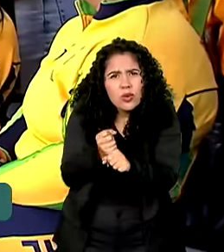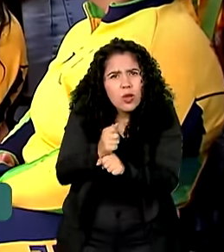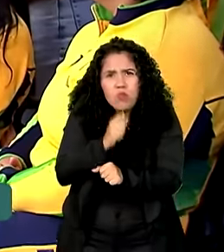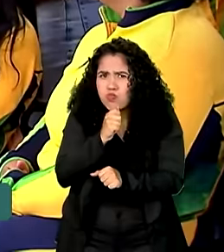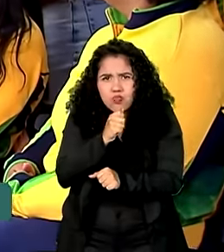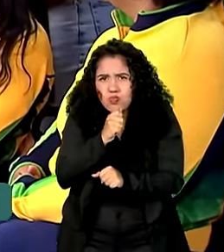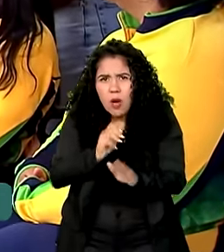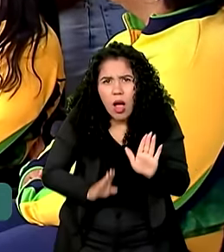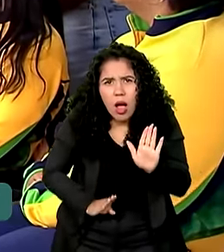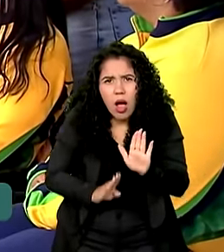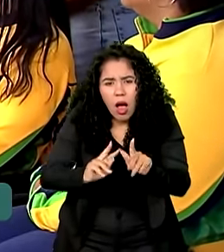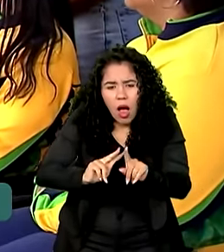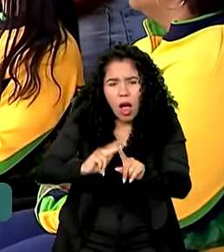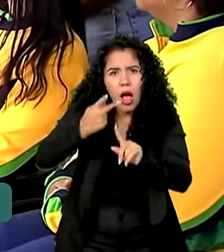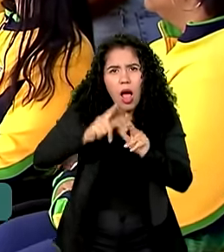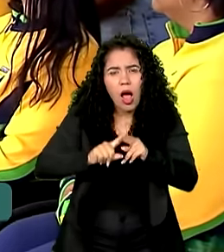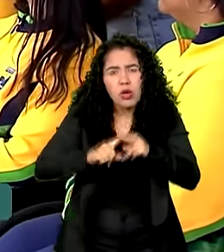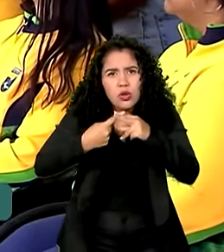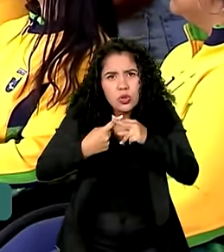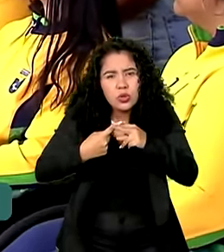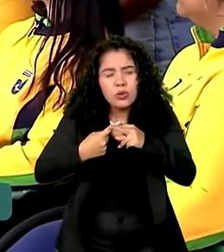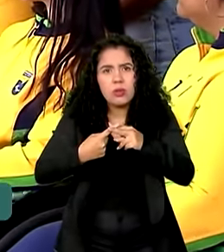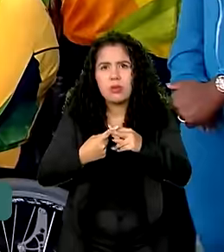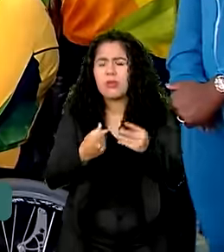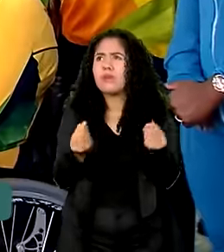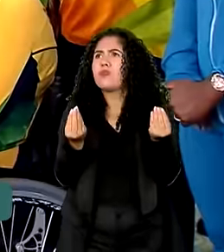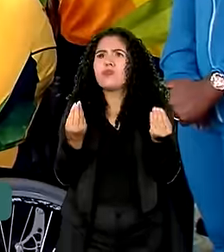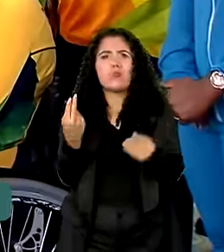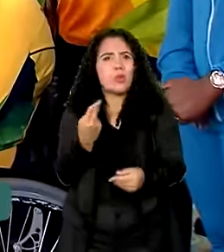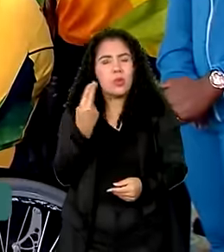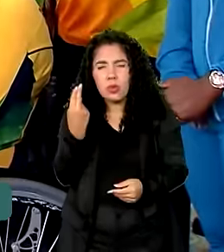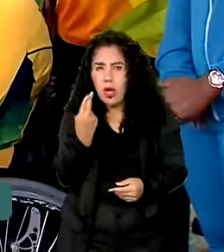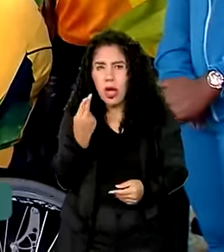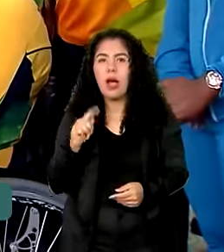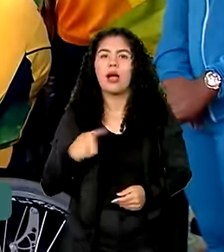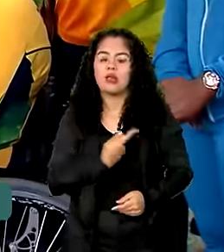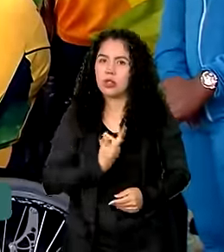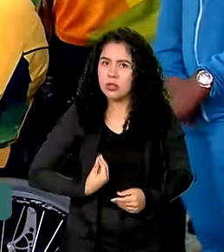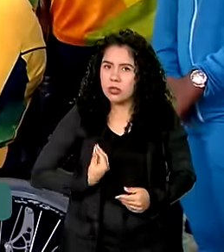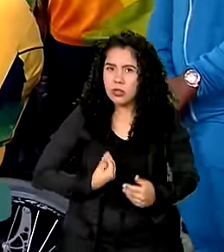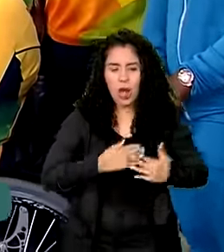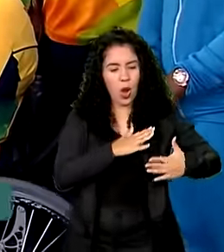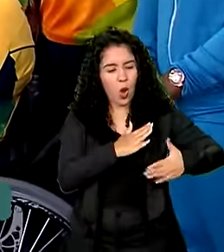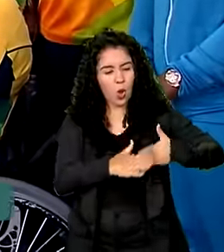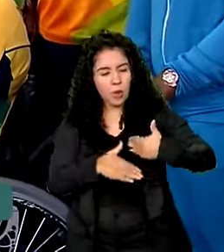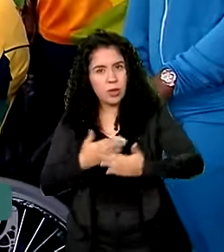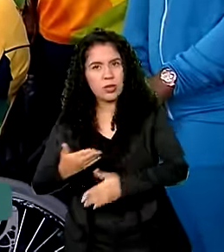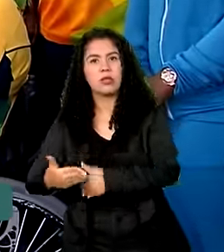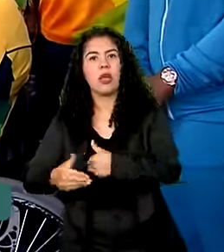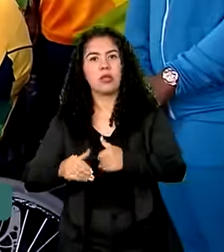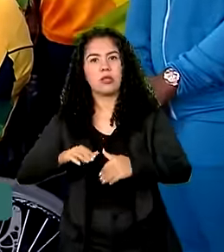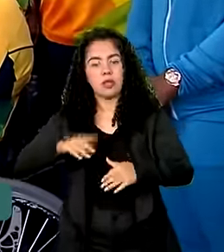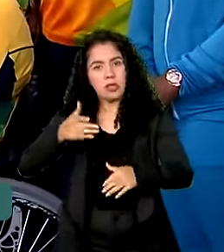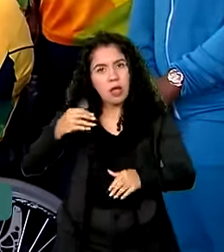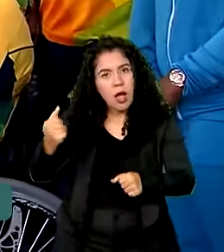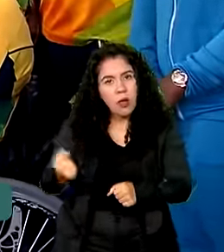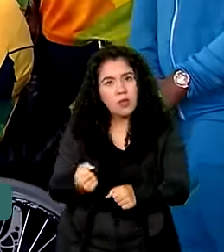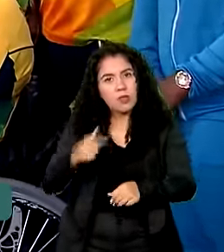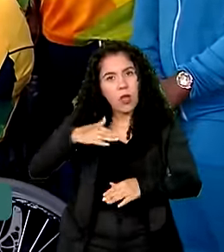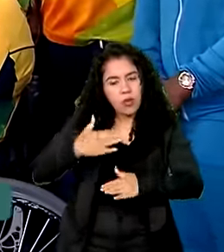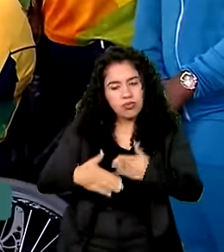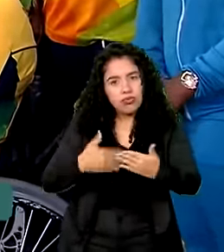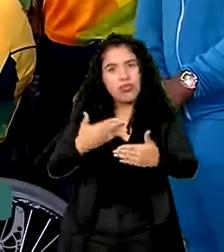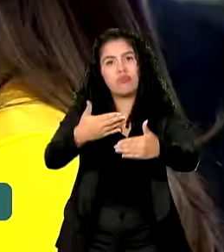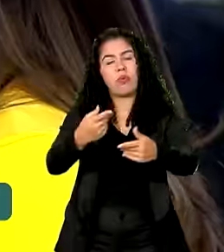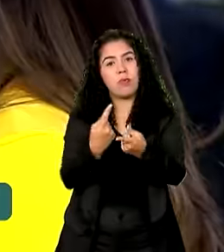é impensável. Nós estamos num processo de reconstrução da quase tudo